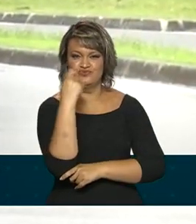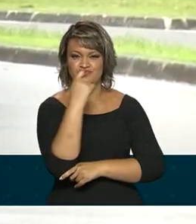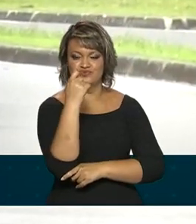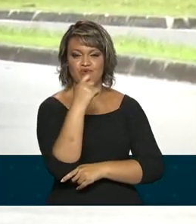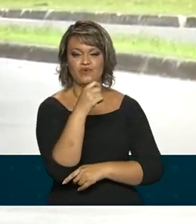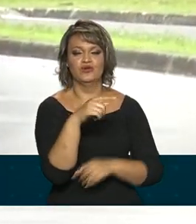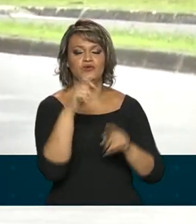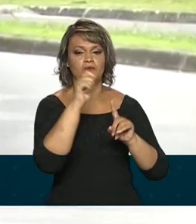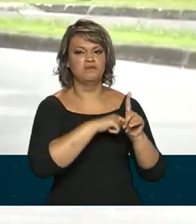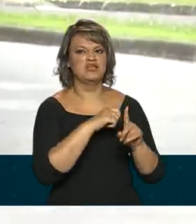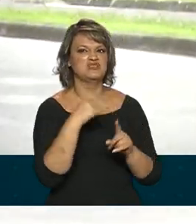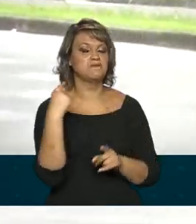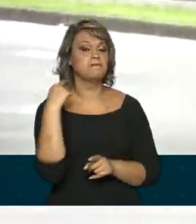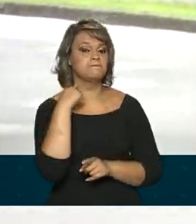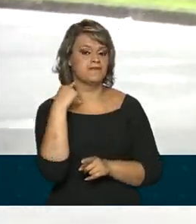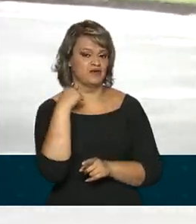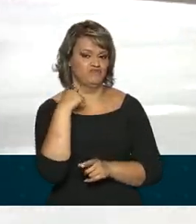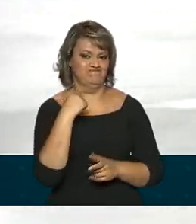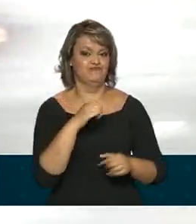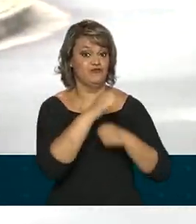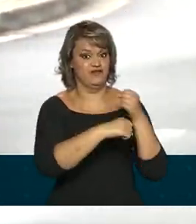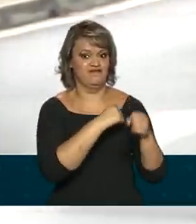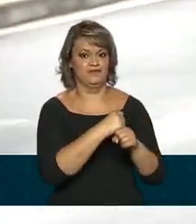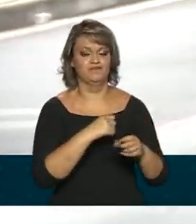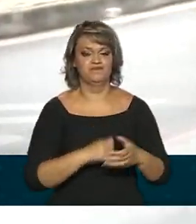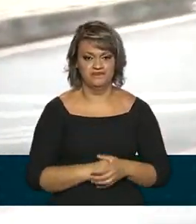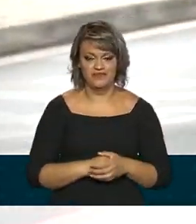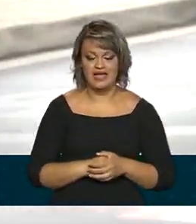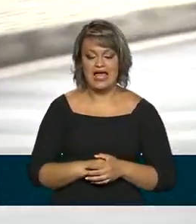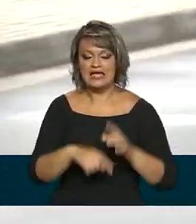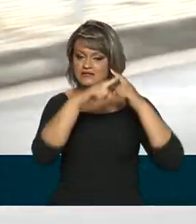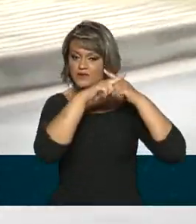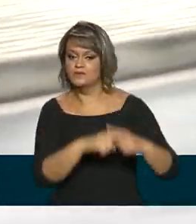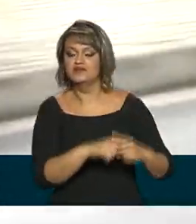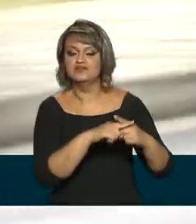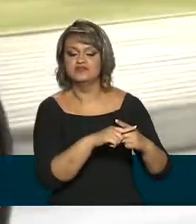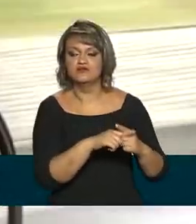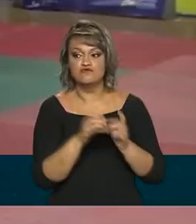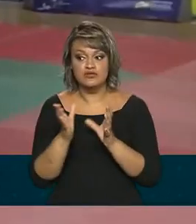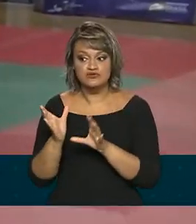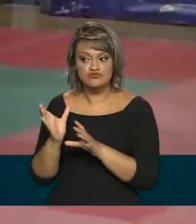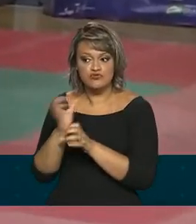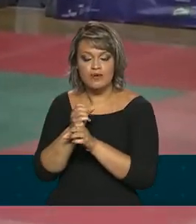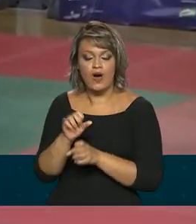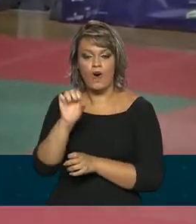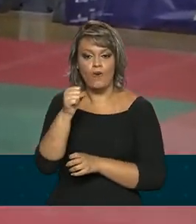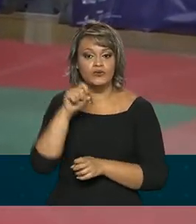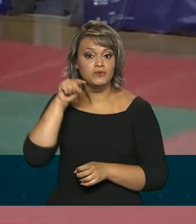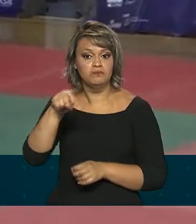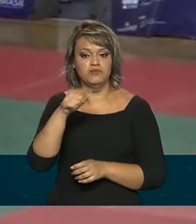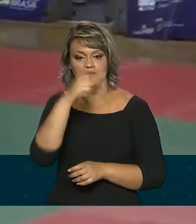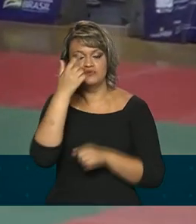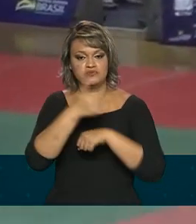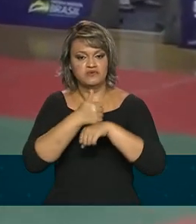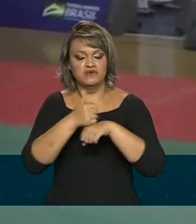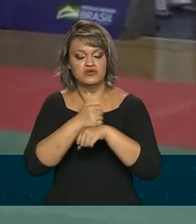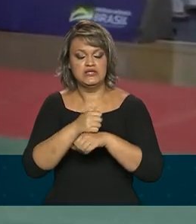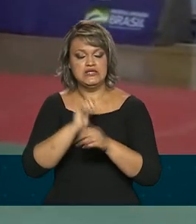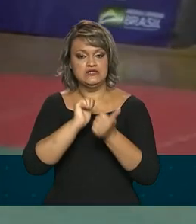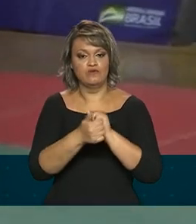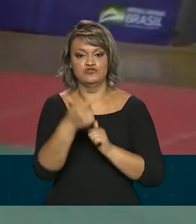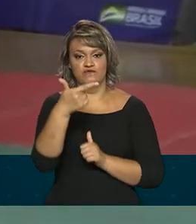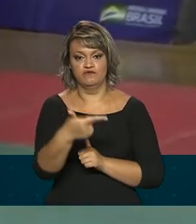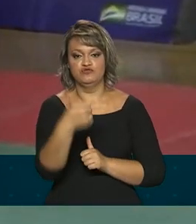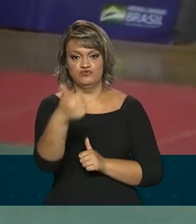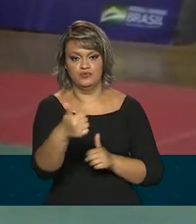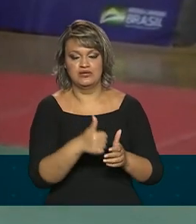Sul, que será entre 1º e 15 de maio. A competição deve reunir cerca de 8 mil atletas em 21 modalidades. Mais